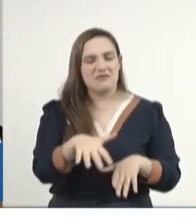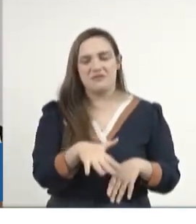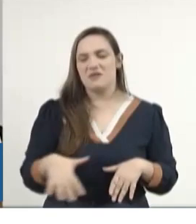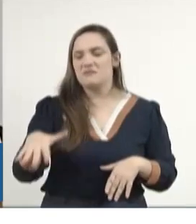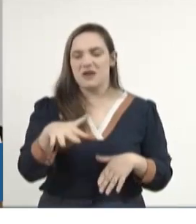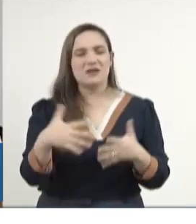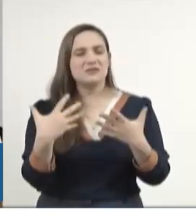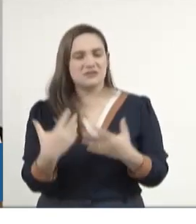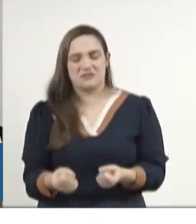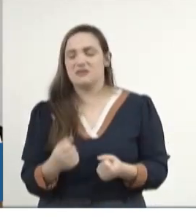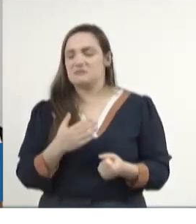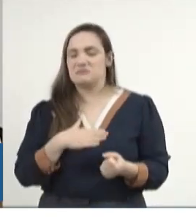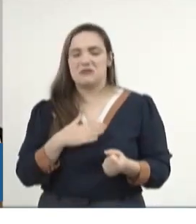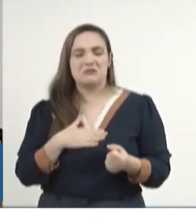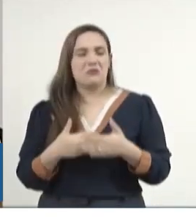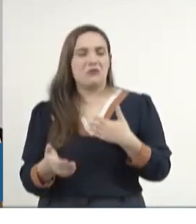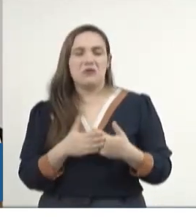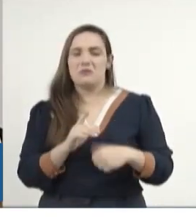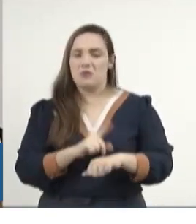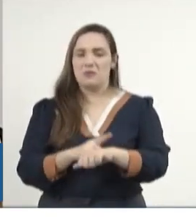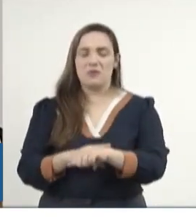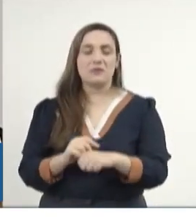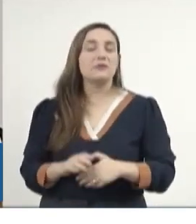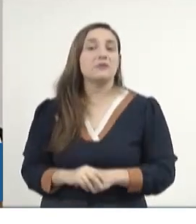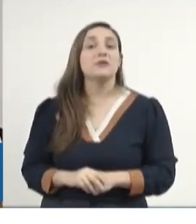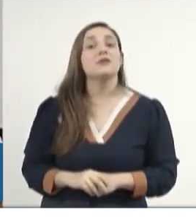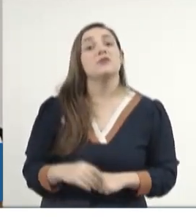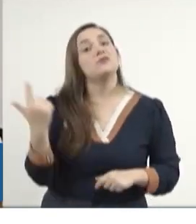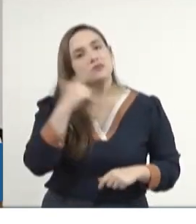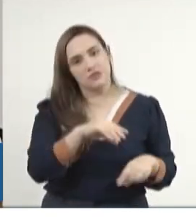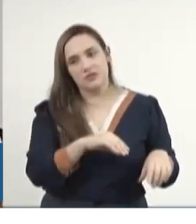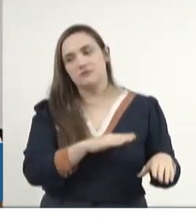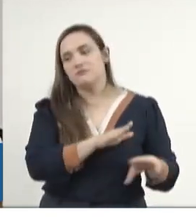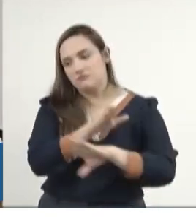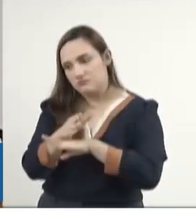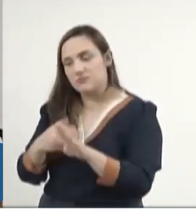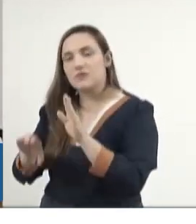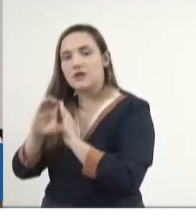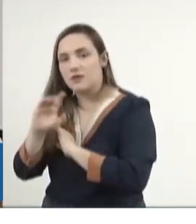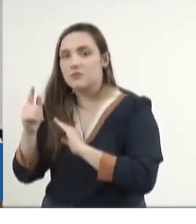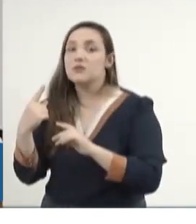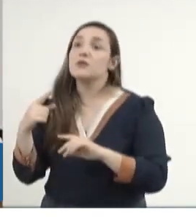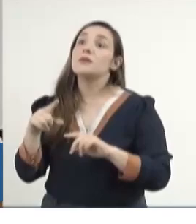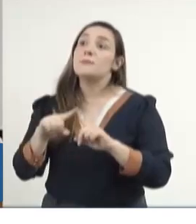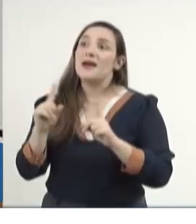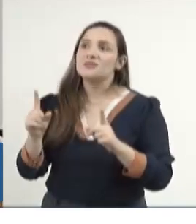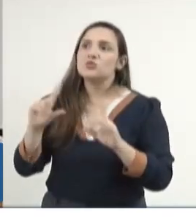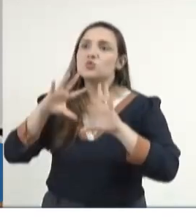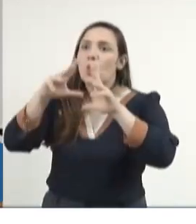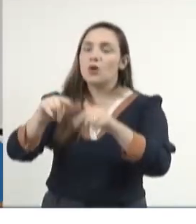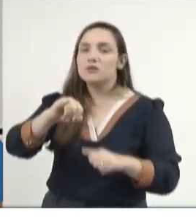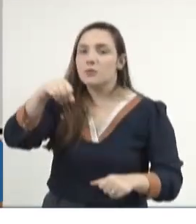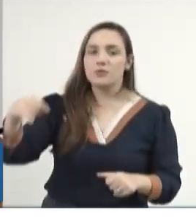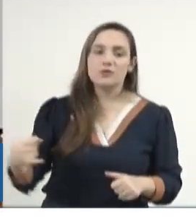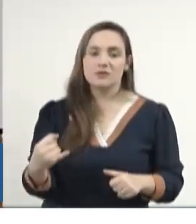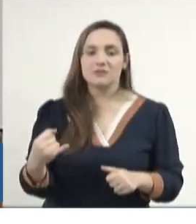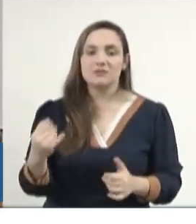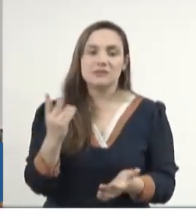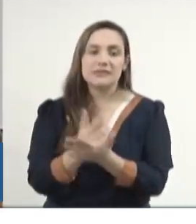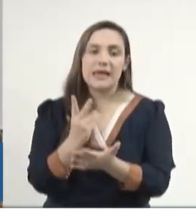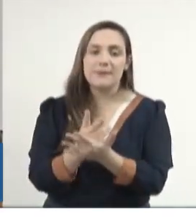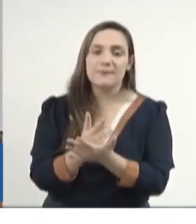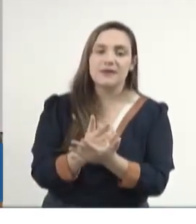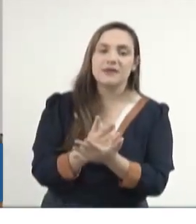ambiente e trânsito que eu fazia, sabe? Porque todas as oportunidades que me deram, eu sempre